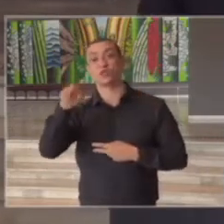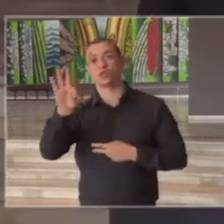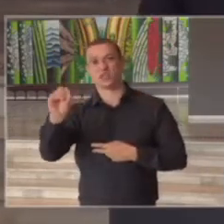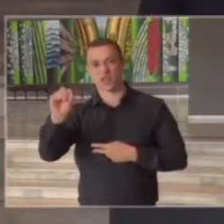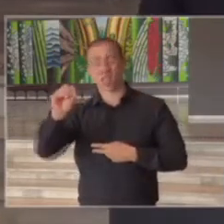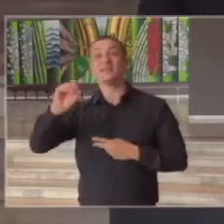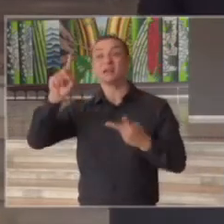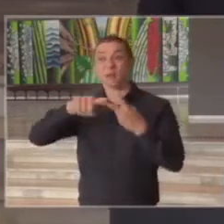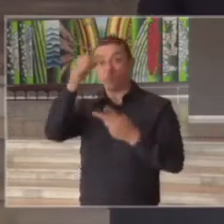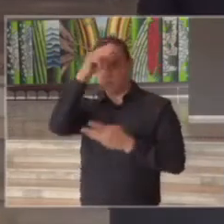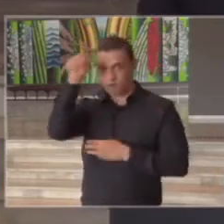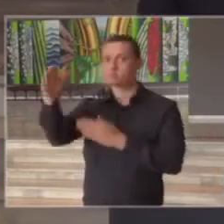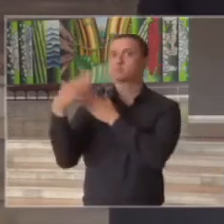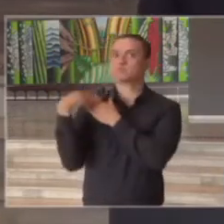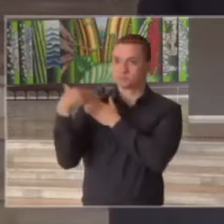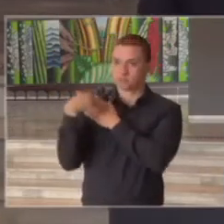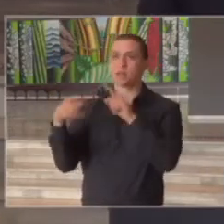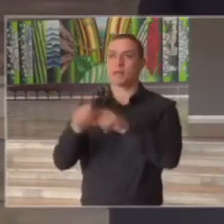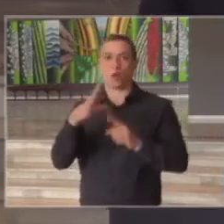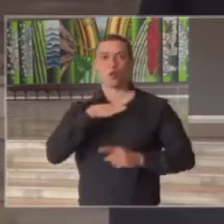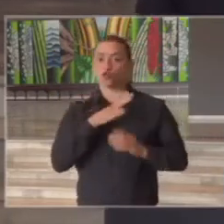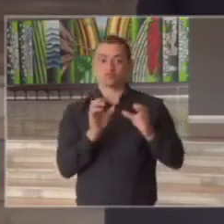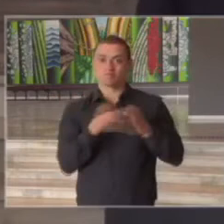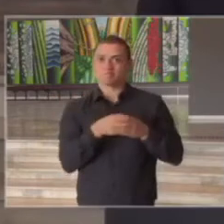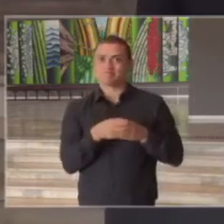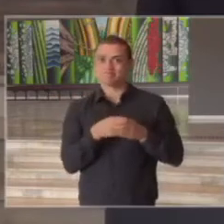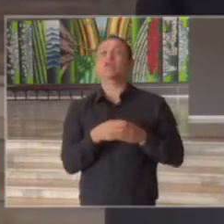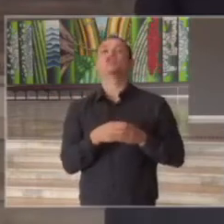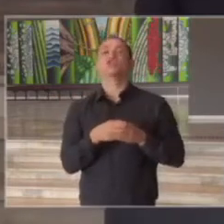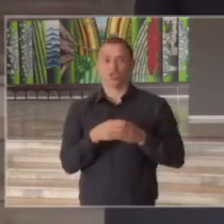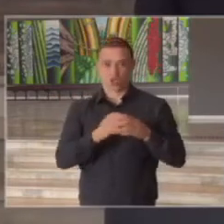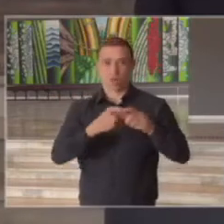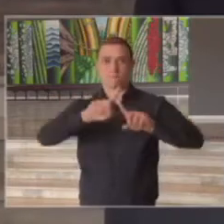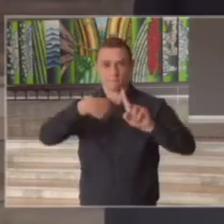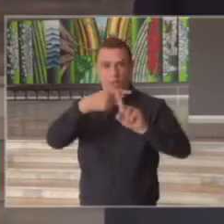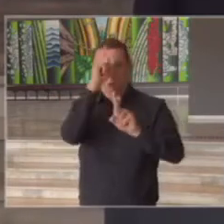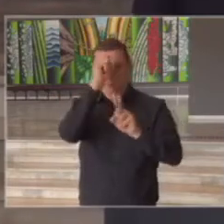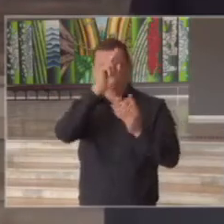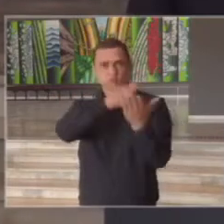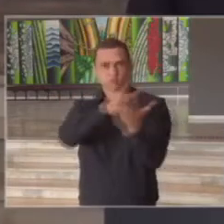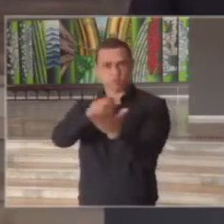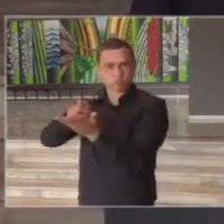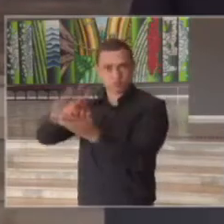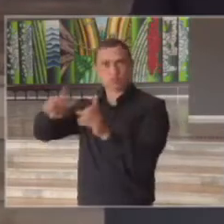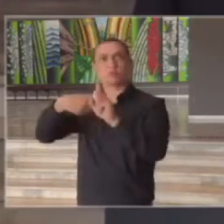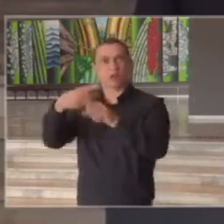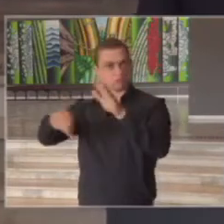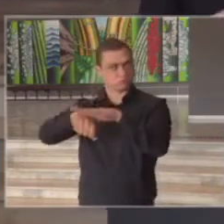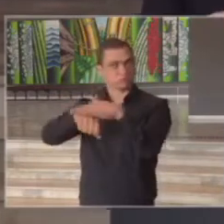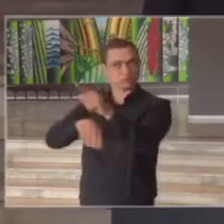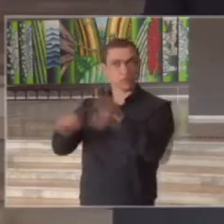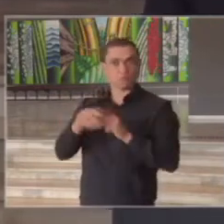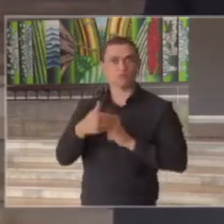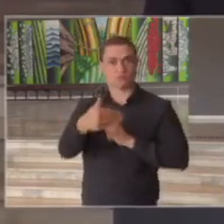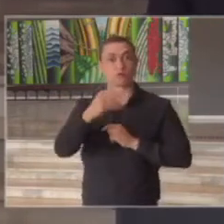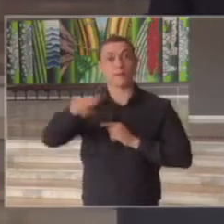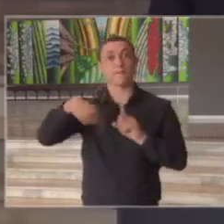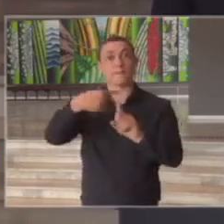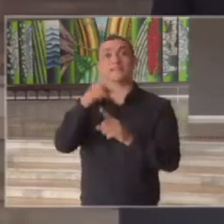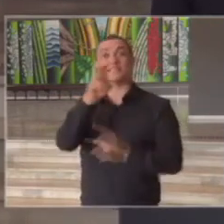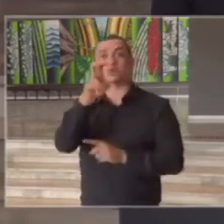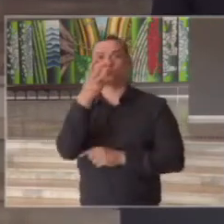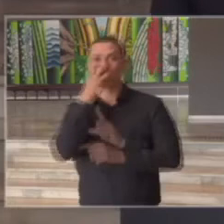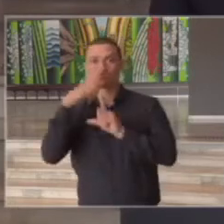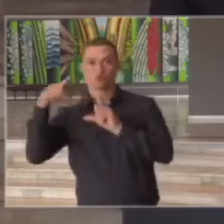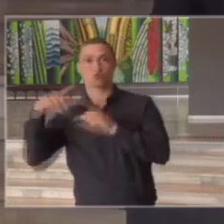responsável que faz o fechamento do seu município aumentou a capacidade hospitalar da cidade está aumentando com mais 5 respiradores